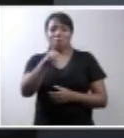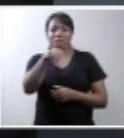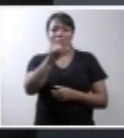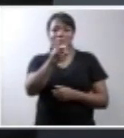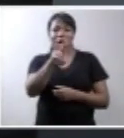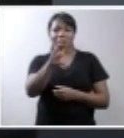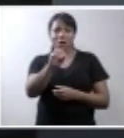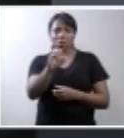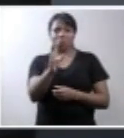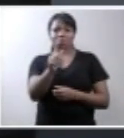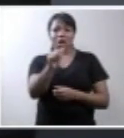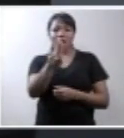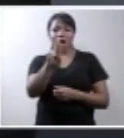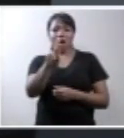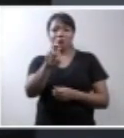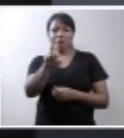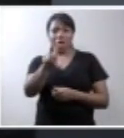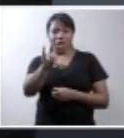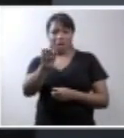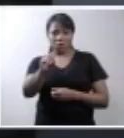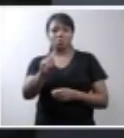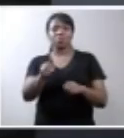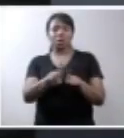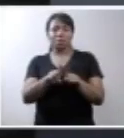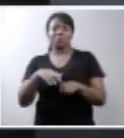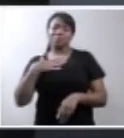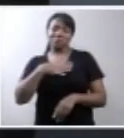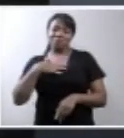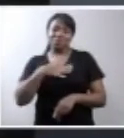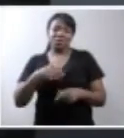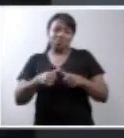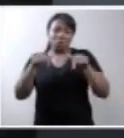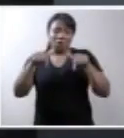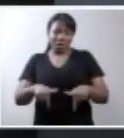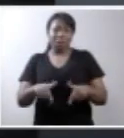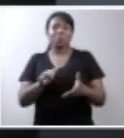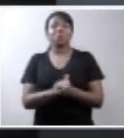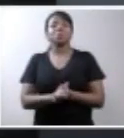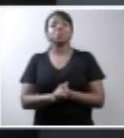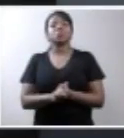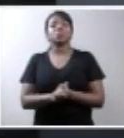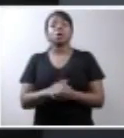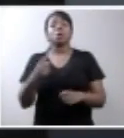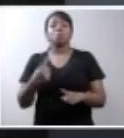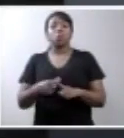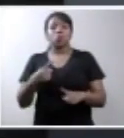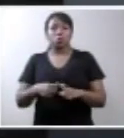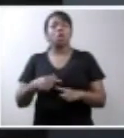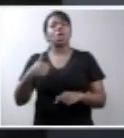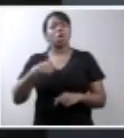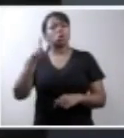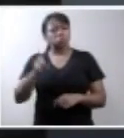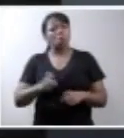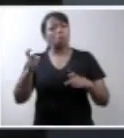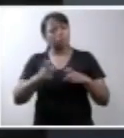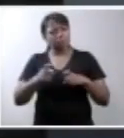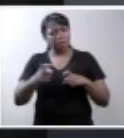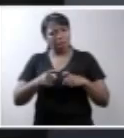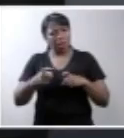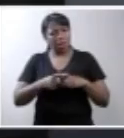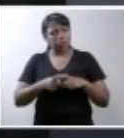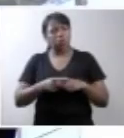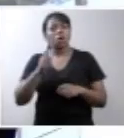para estar presente aqui. E é com muita satisfação que estou, porque eu sou médico há 50